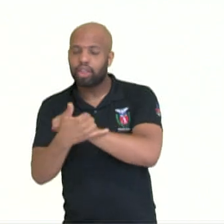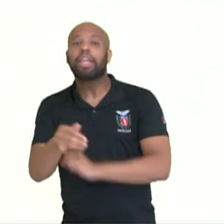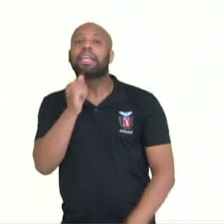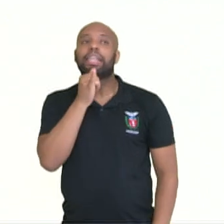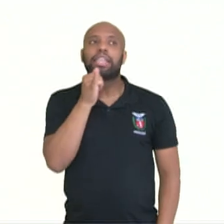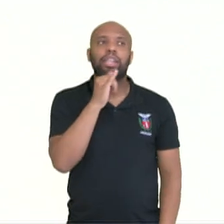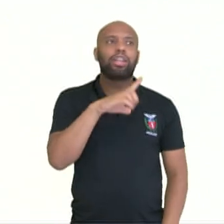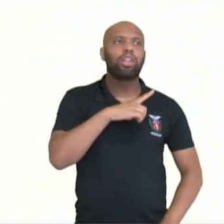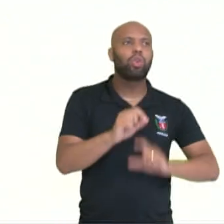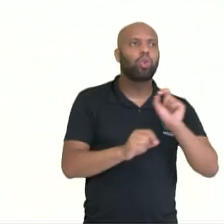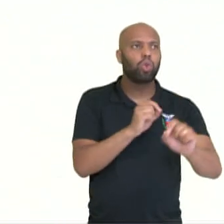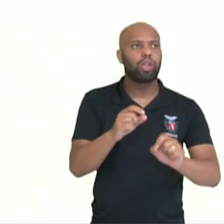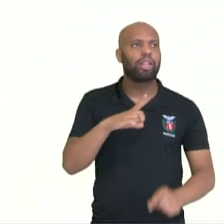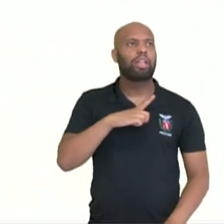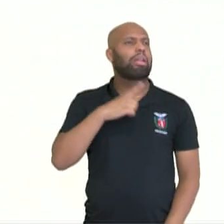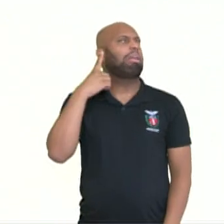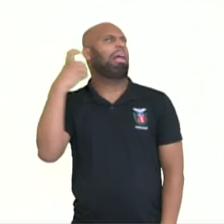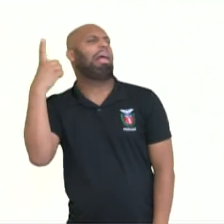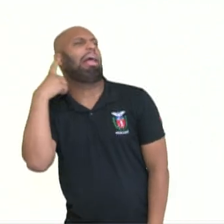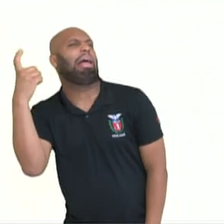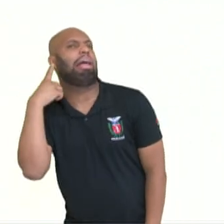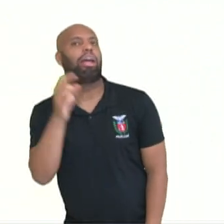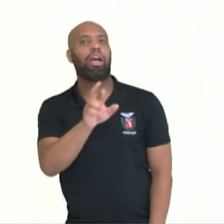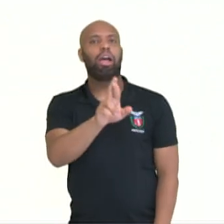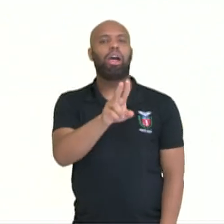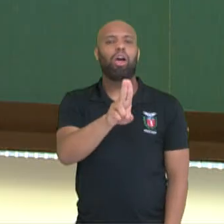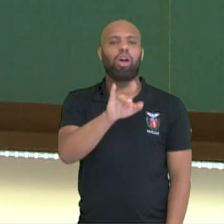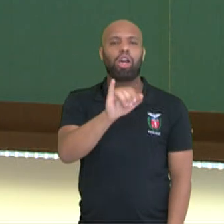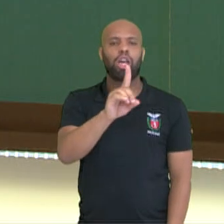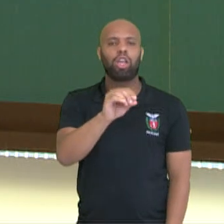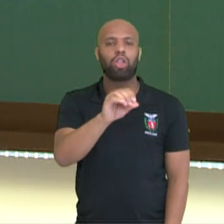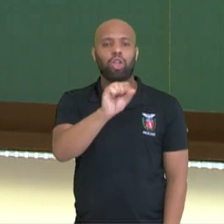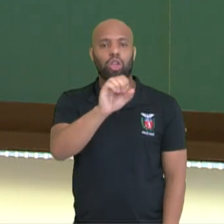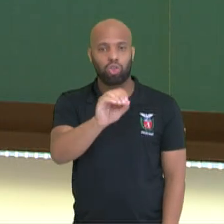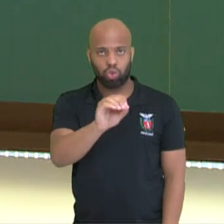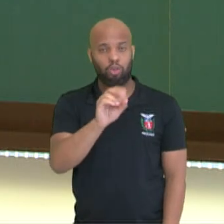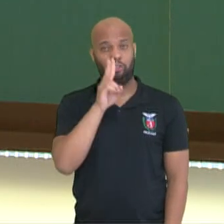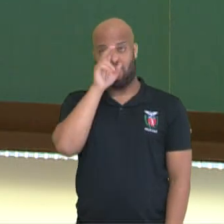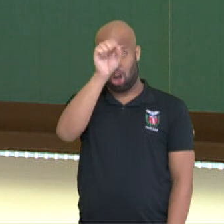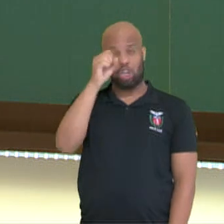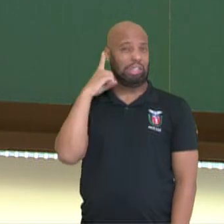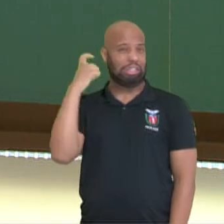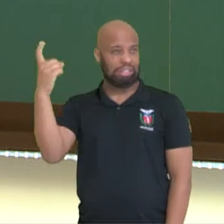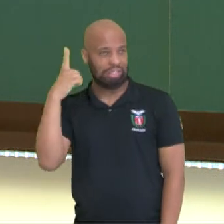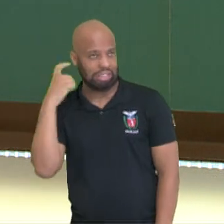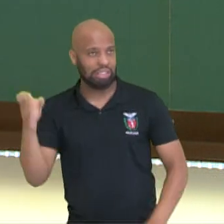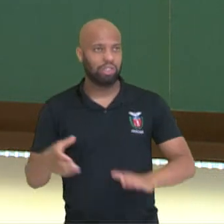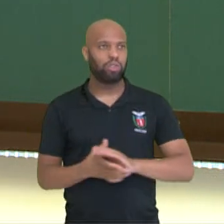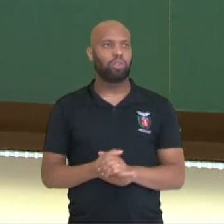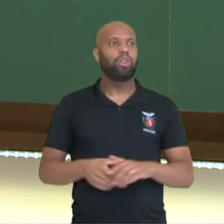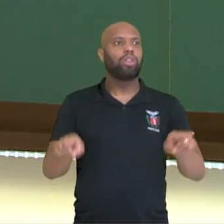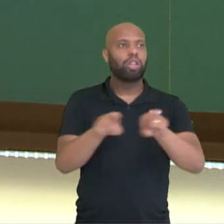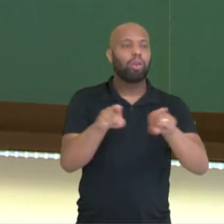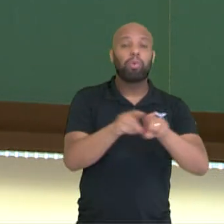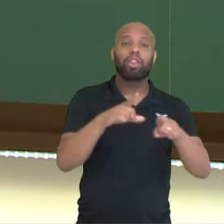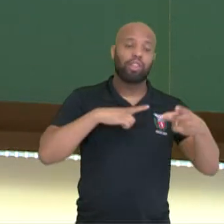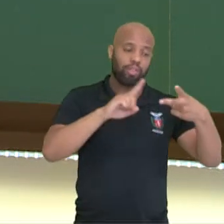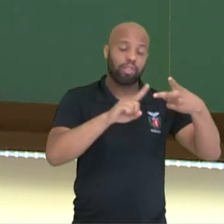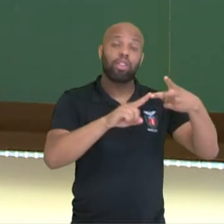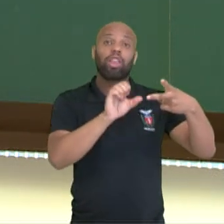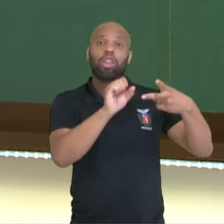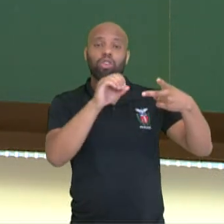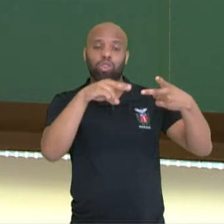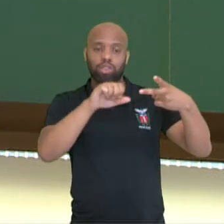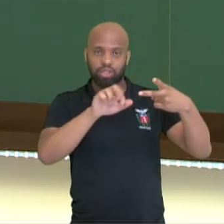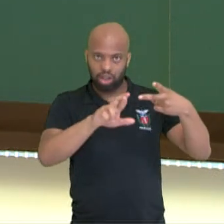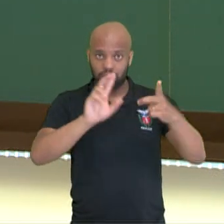é ruidoso, bem barulhento, é forte. E o verbo sonar, mas o adjetivo, por exemplo,